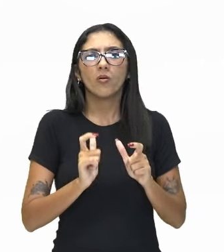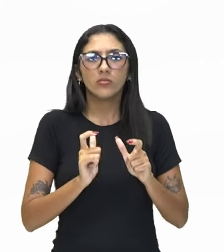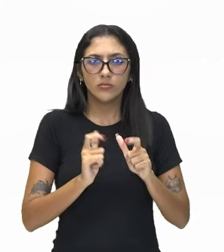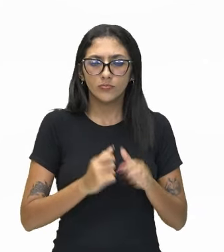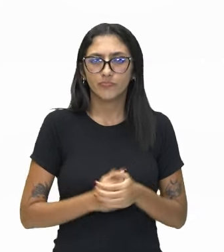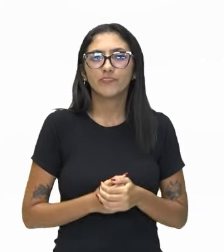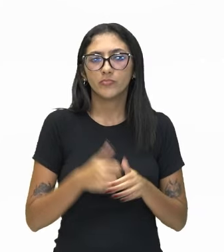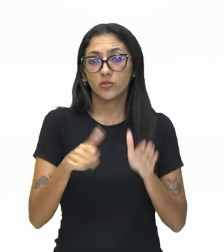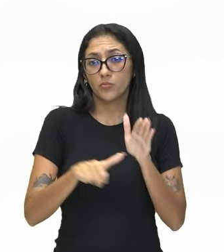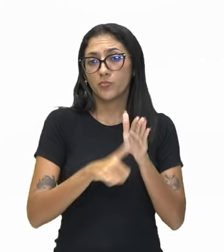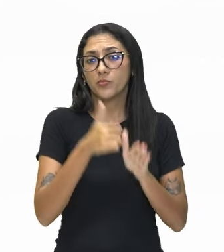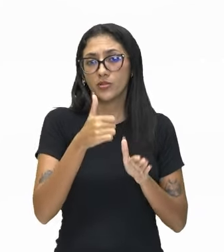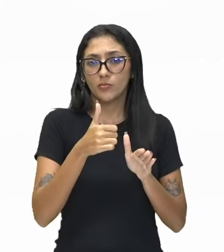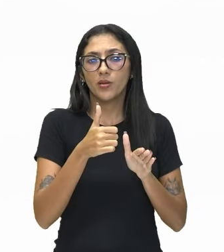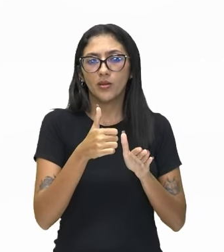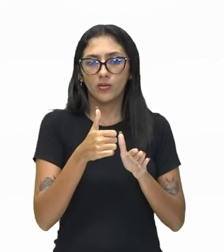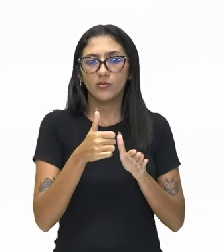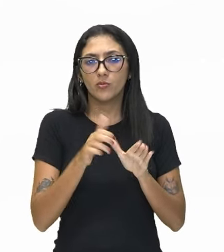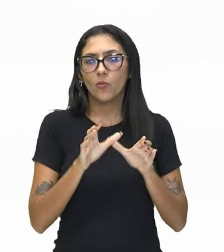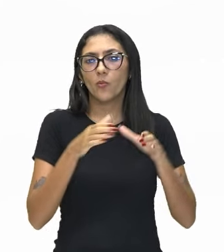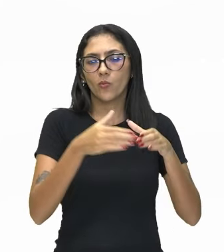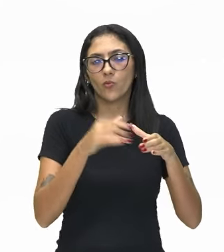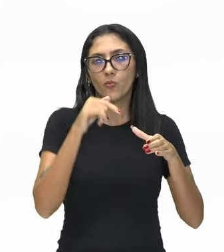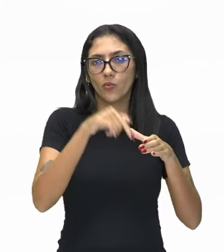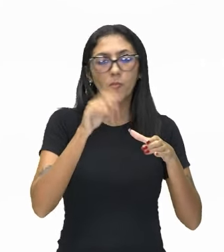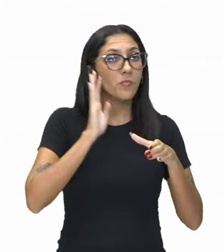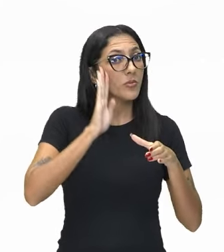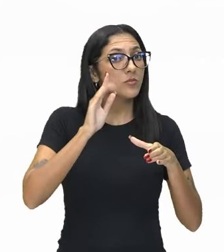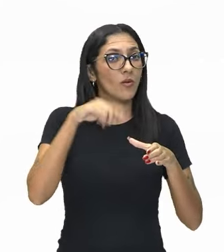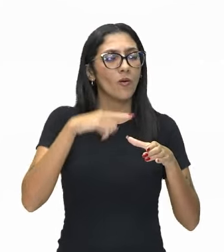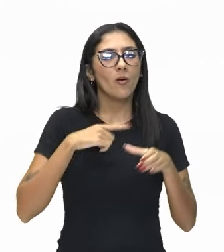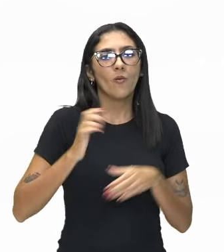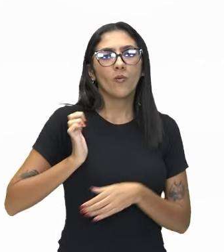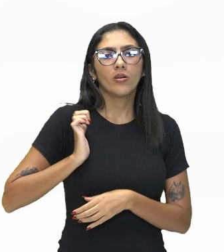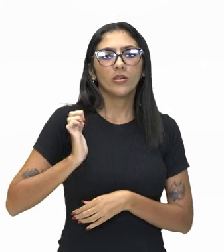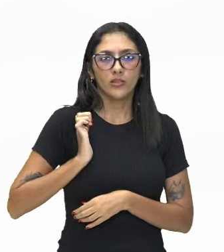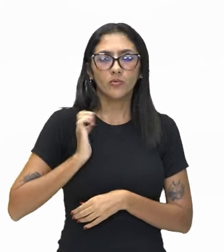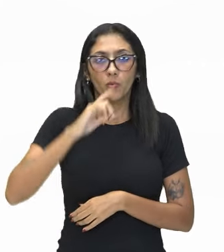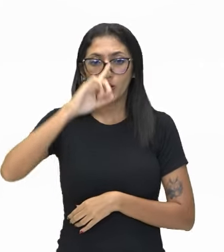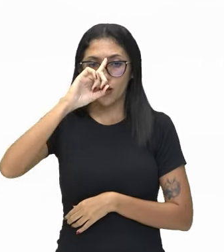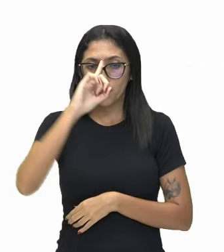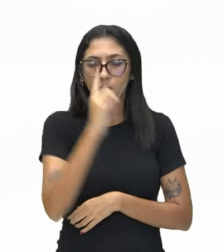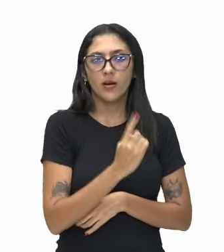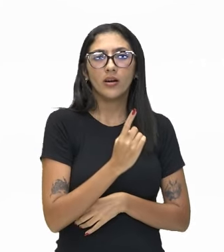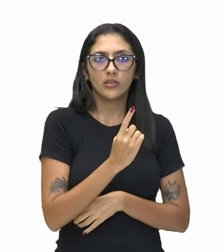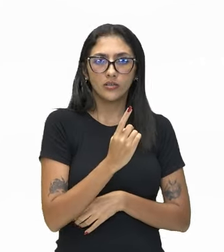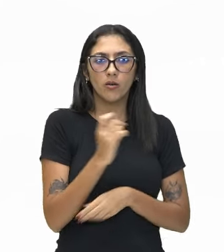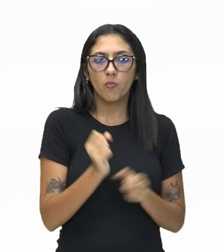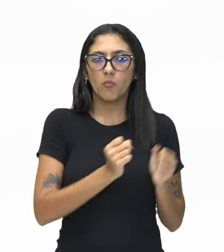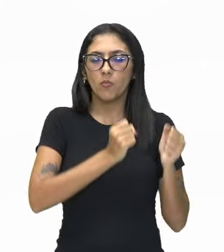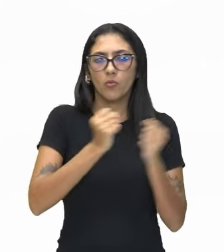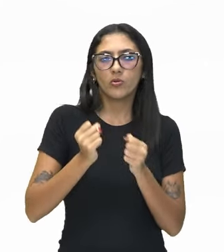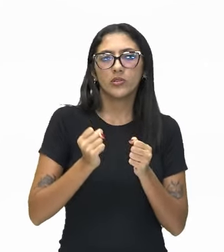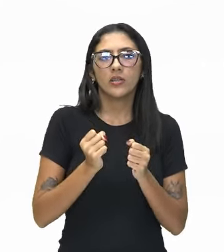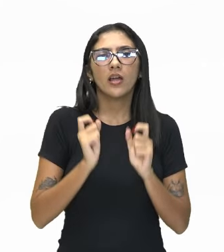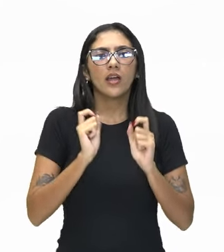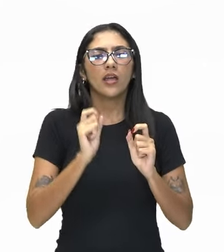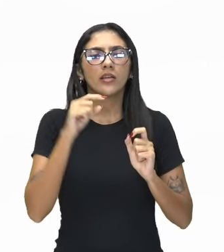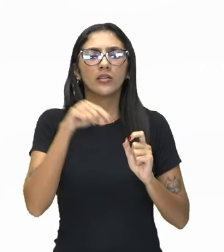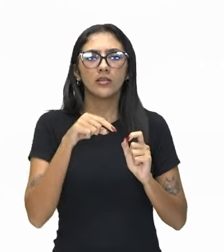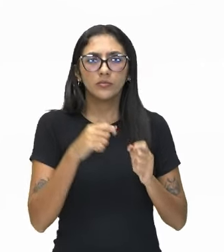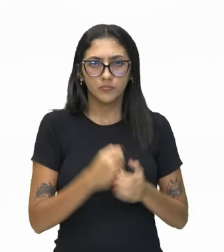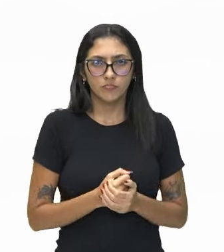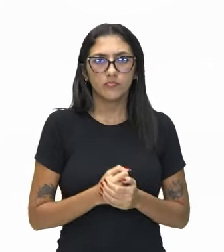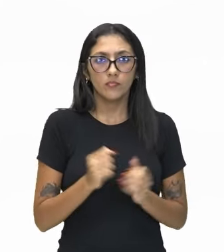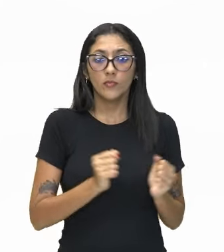primeiro, segundo Norberto Bóvel, quem manda, quem tem o poder, é quem tem